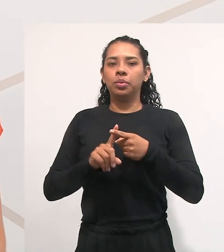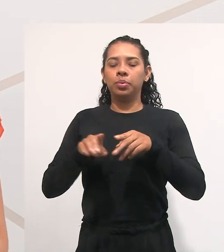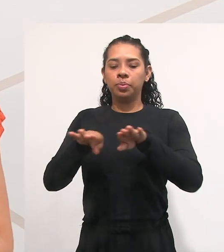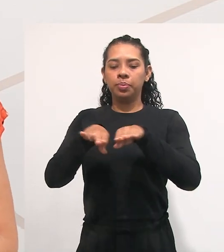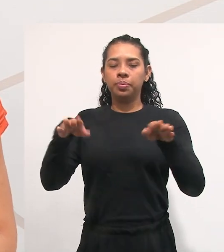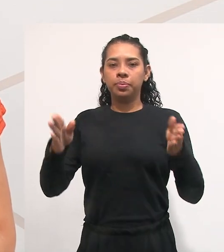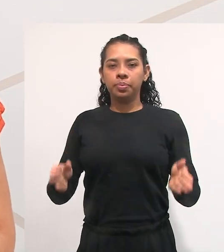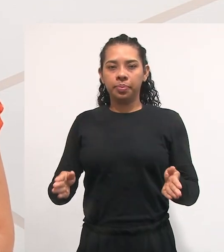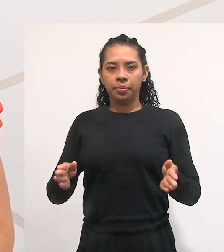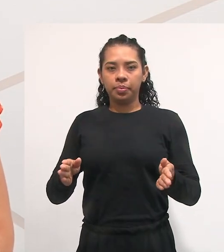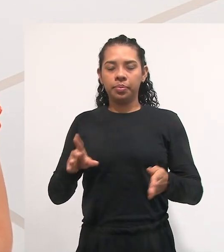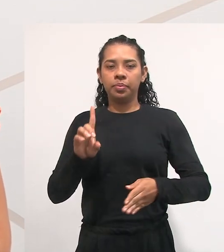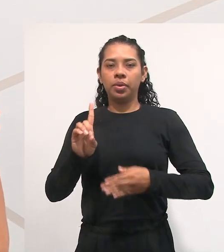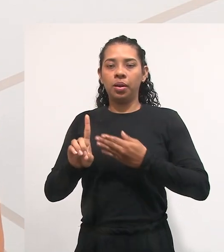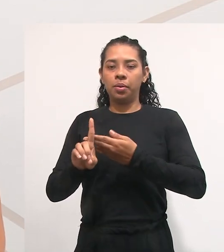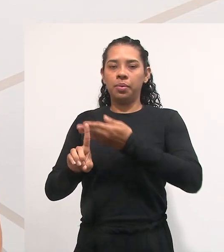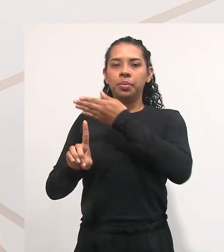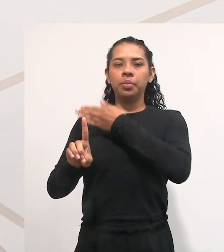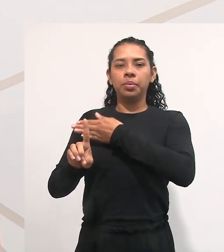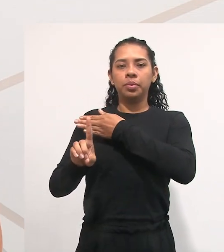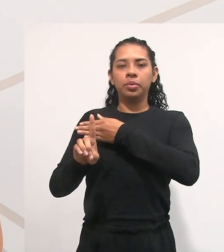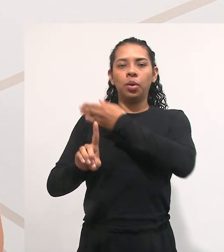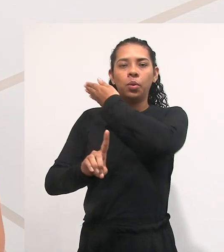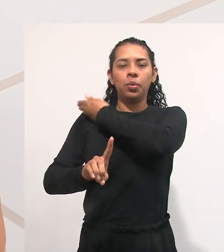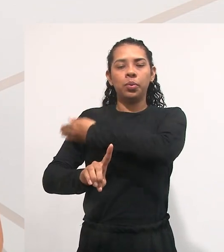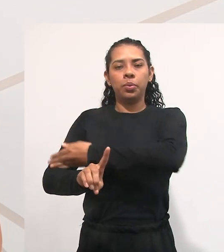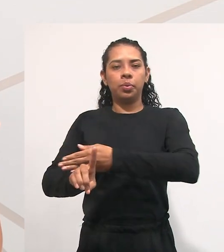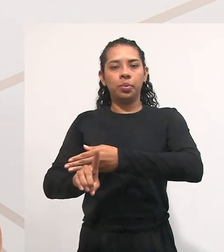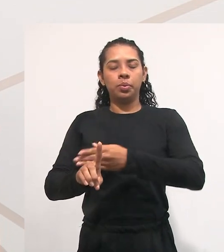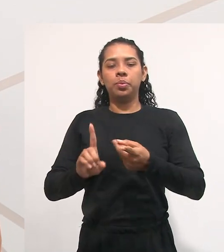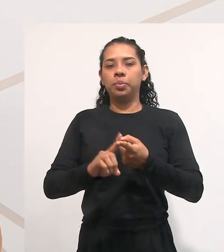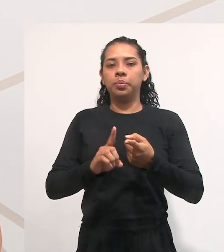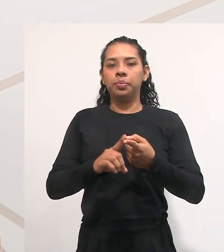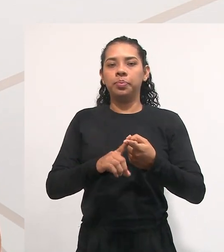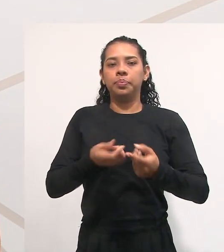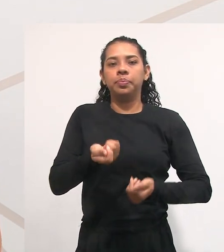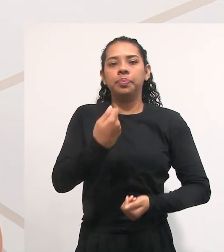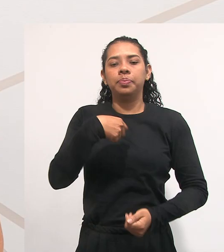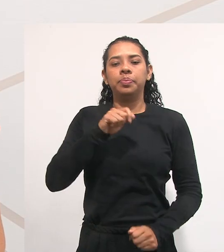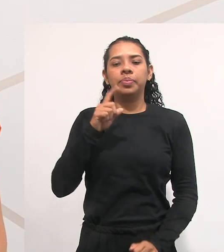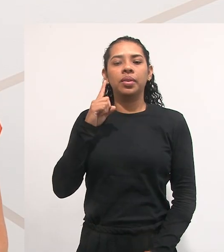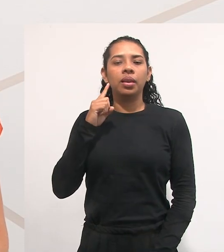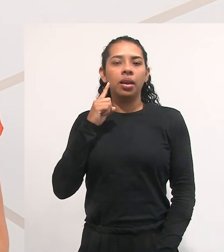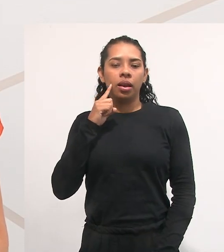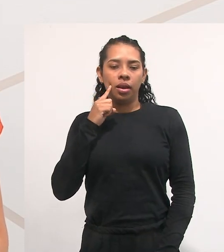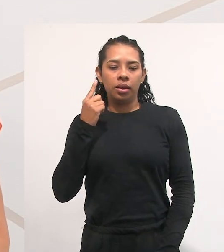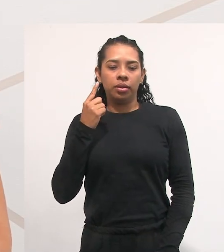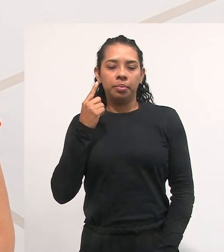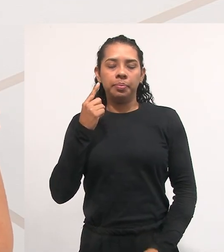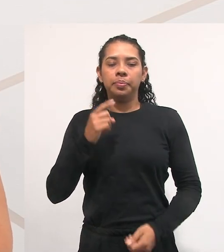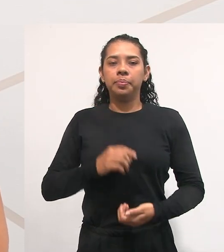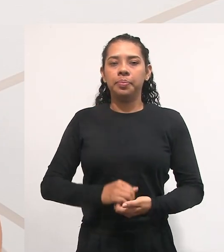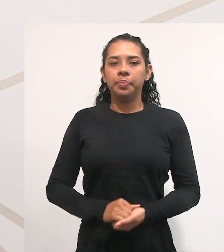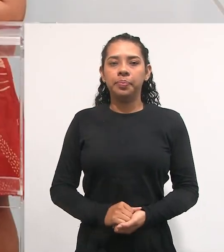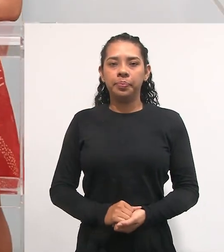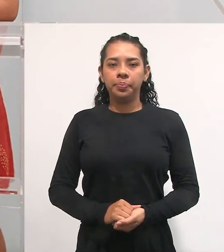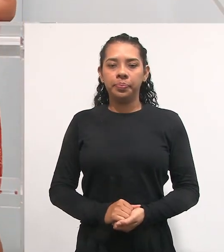42 anos, 1,65m. E o meu sinal para a comunidade surda é Anabella.